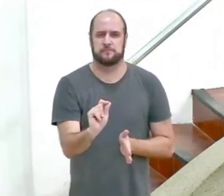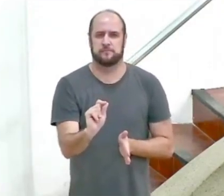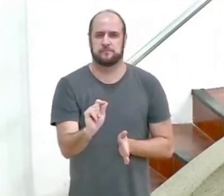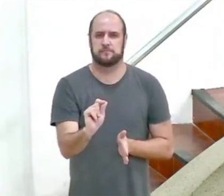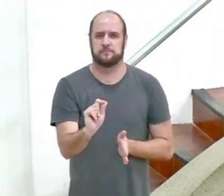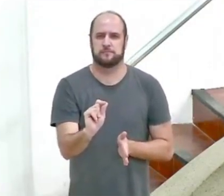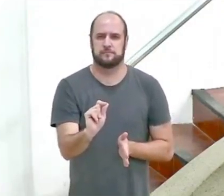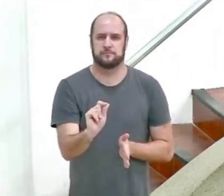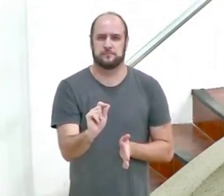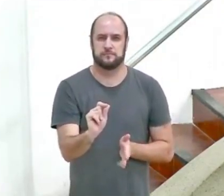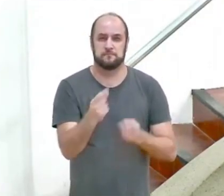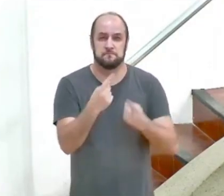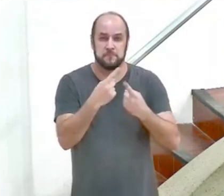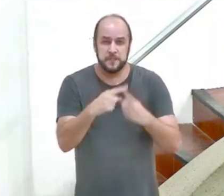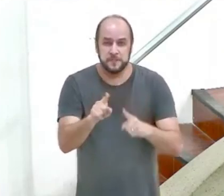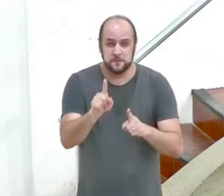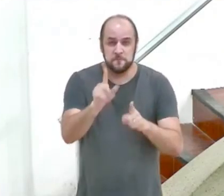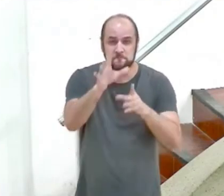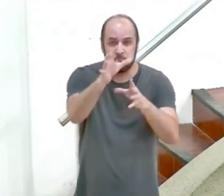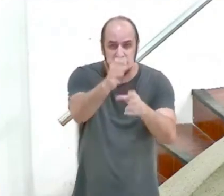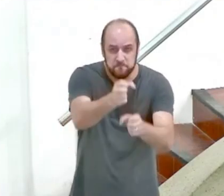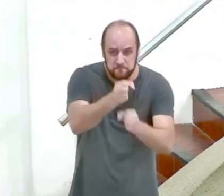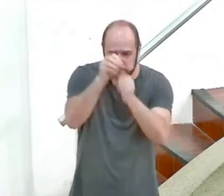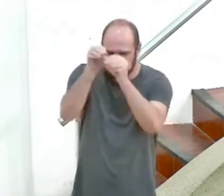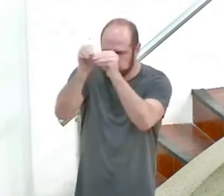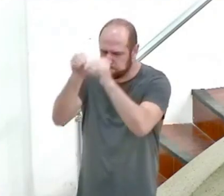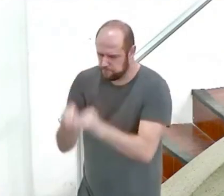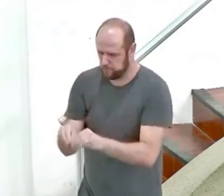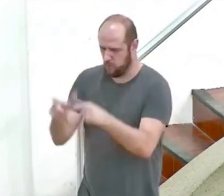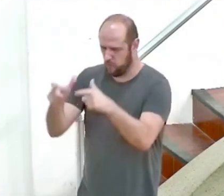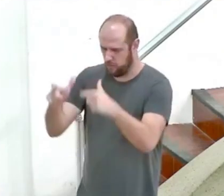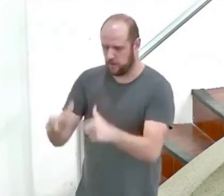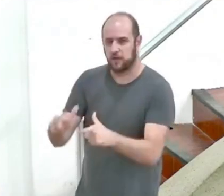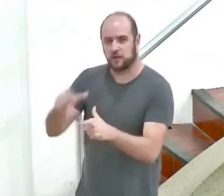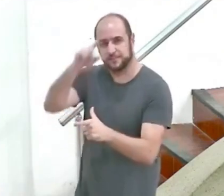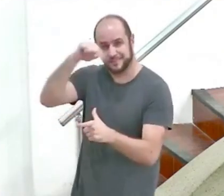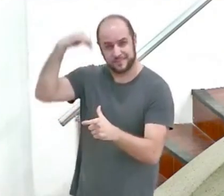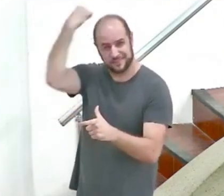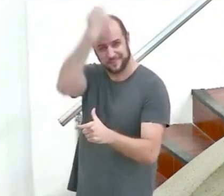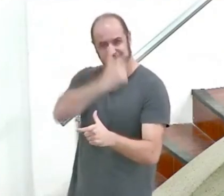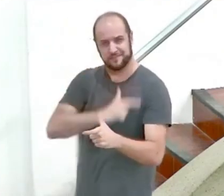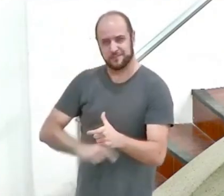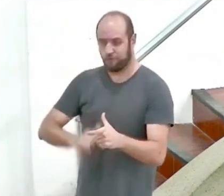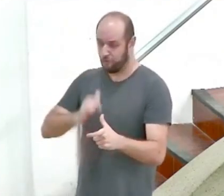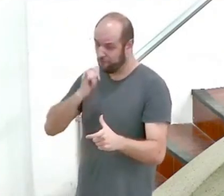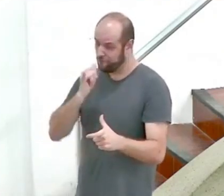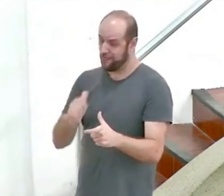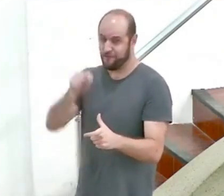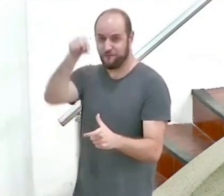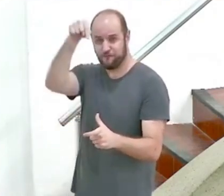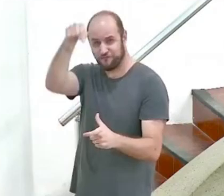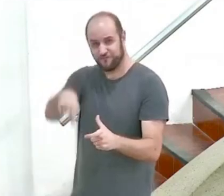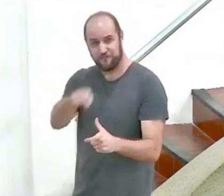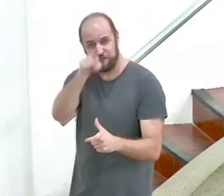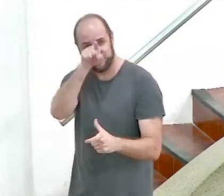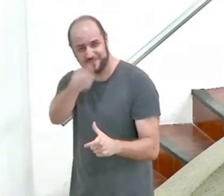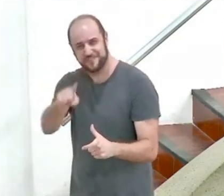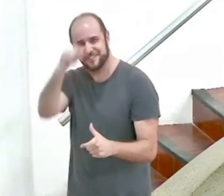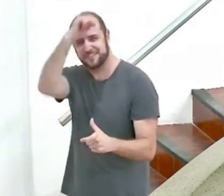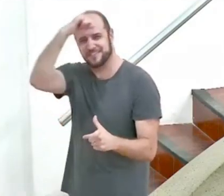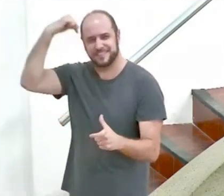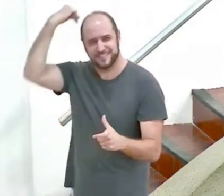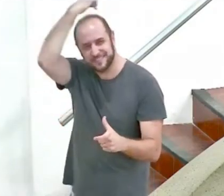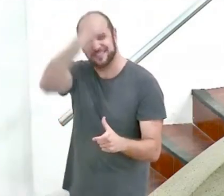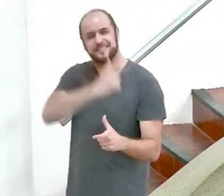e colocou você numa condição de santidade e ele declara você é santo nós já somos santos